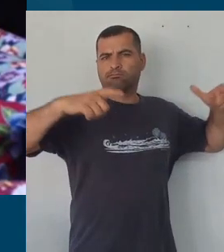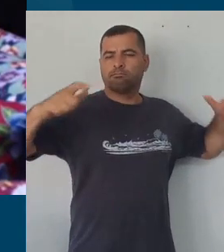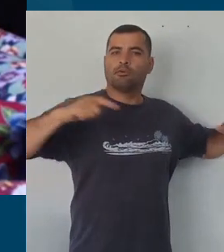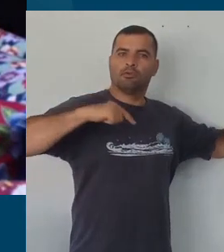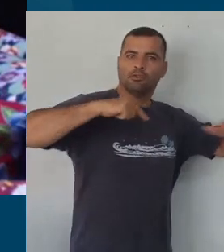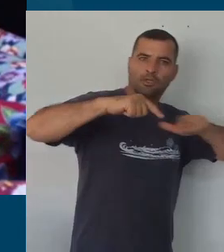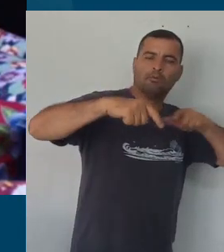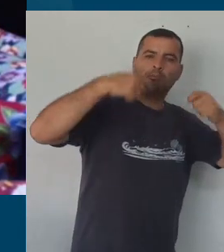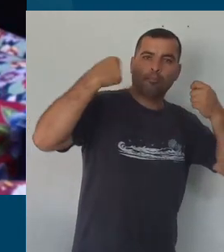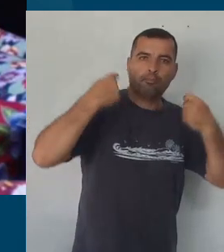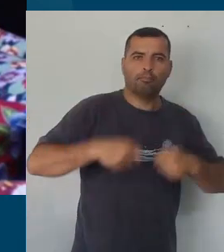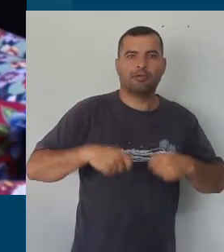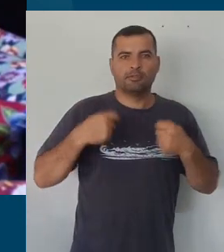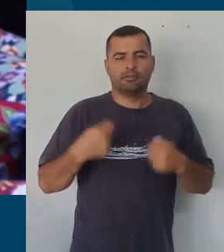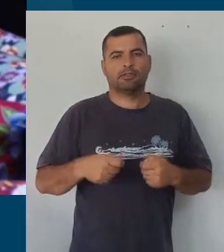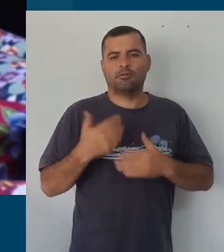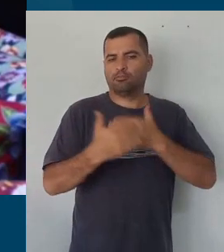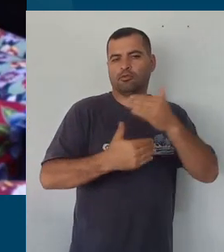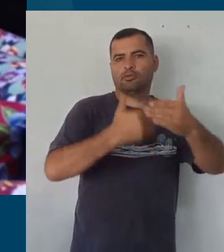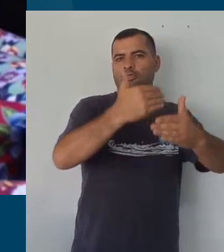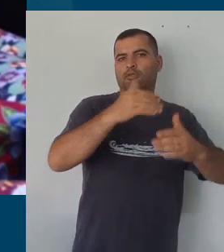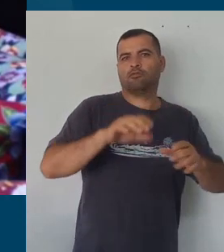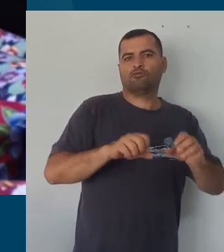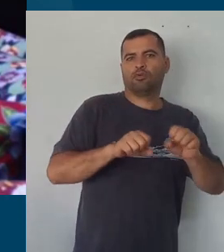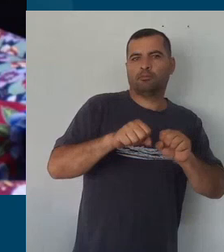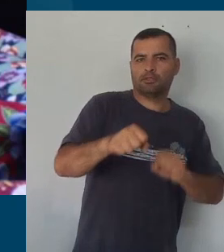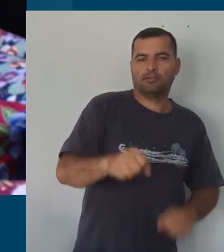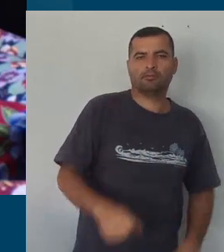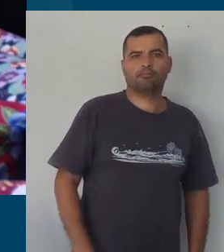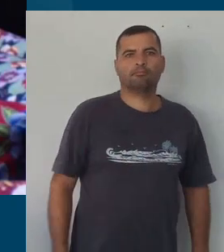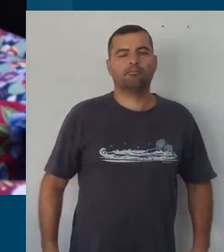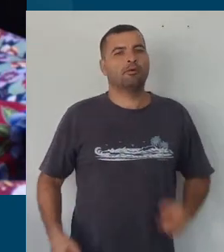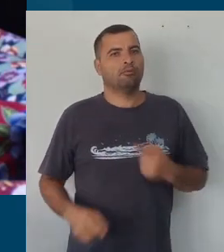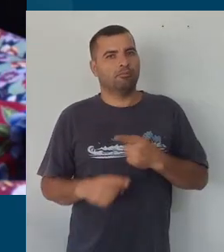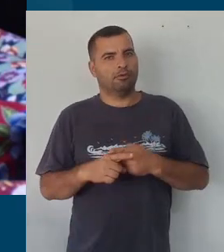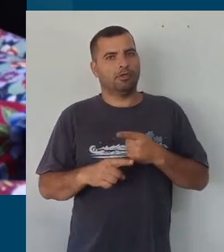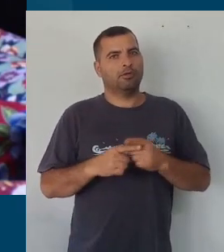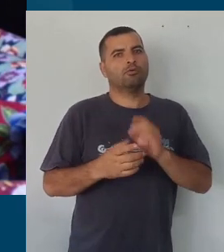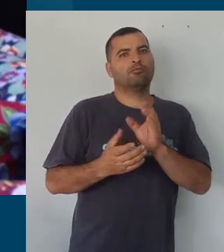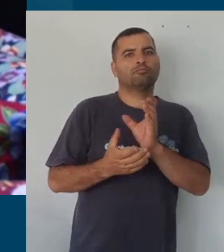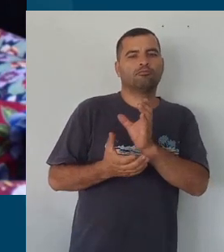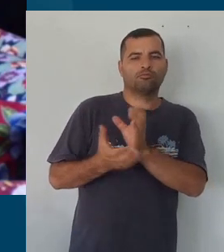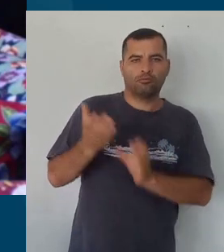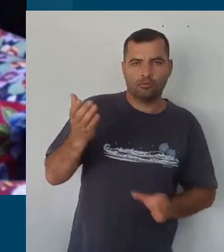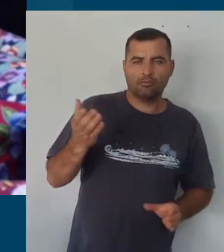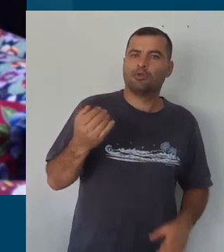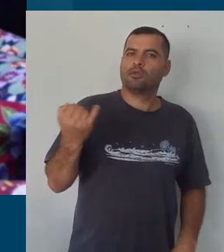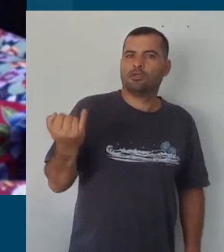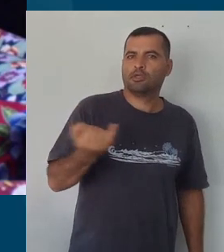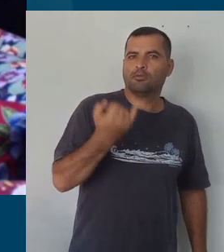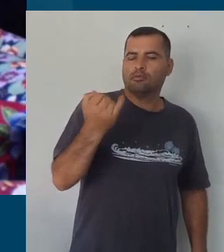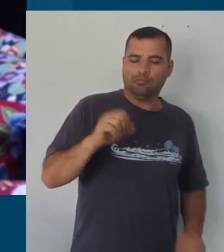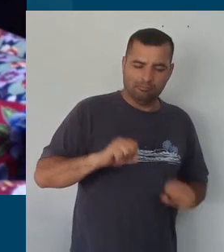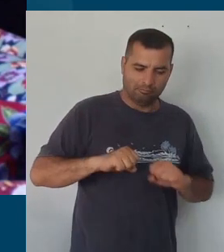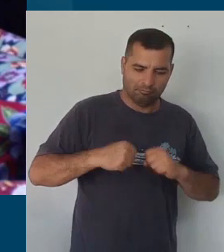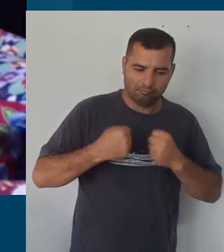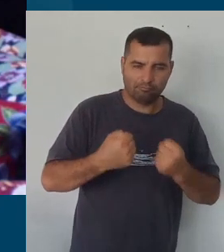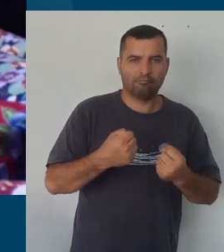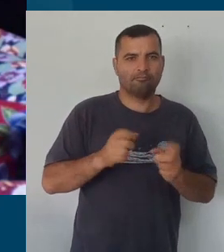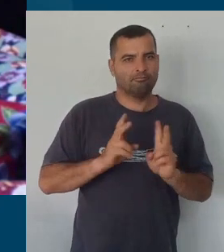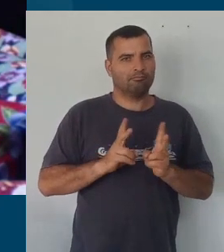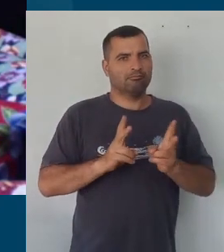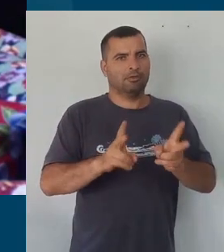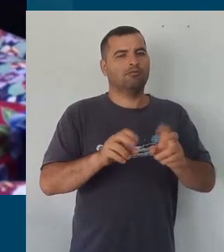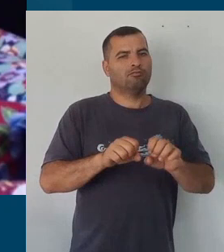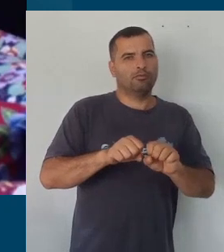num processo formativo, porque a implementação curricular demanda também um exercício mesmo formativo grande,